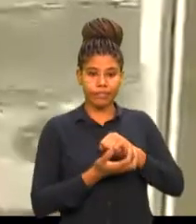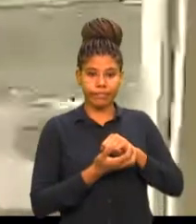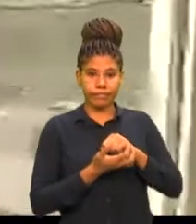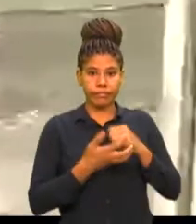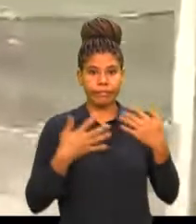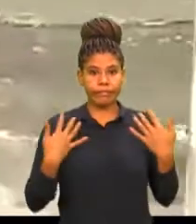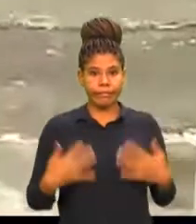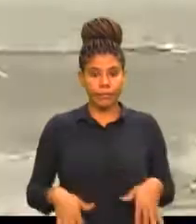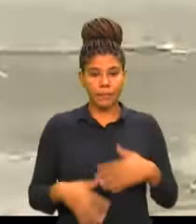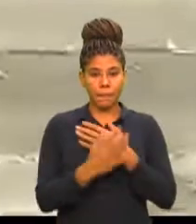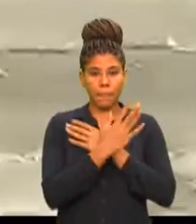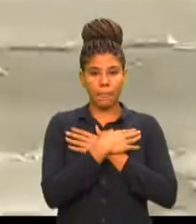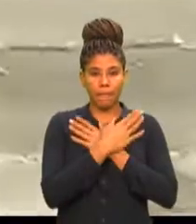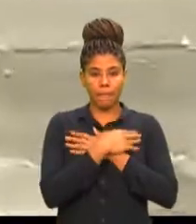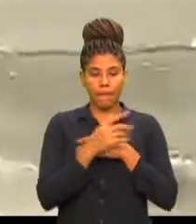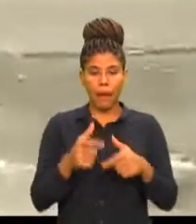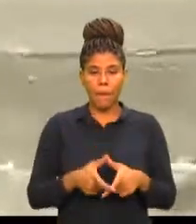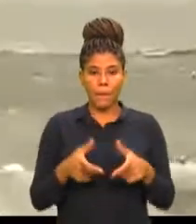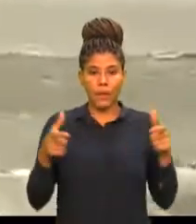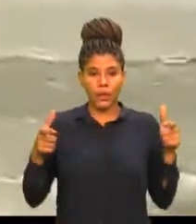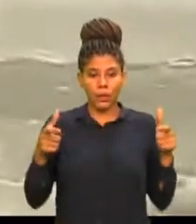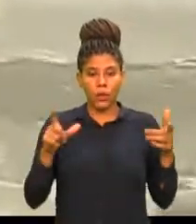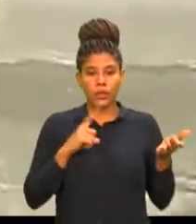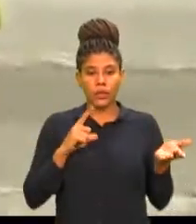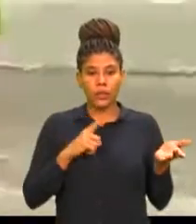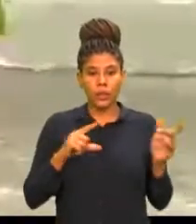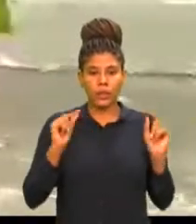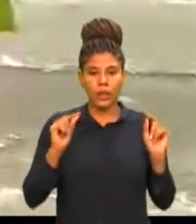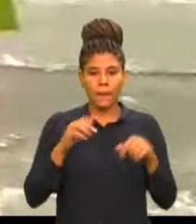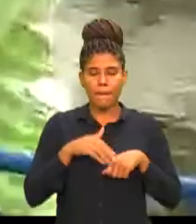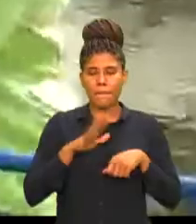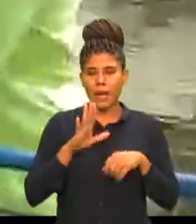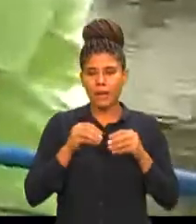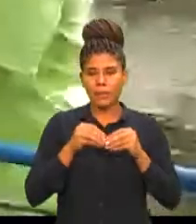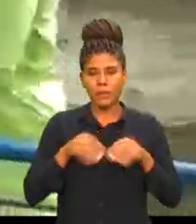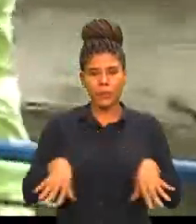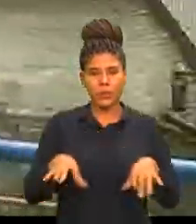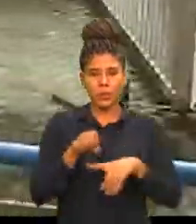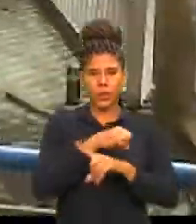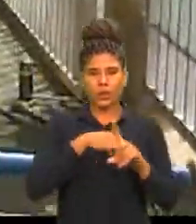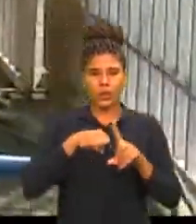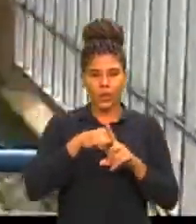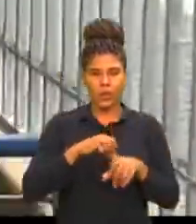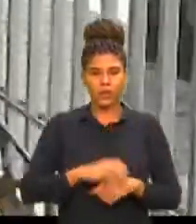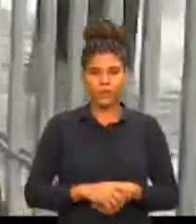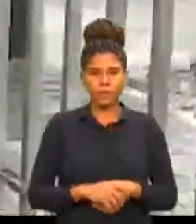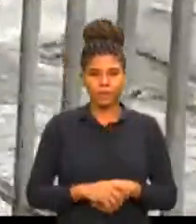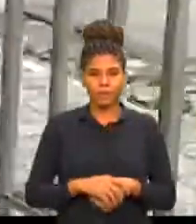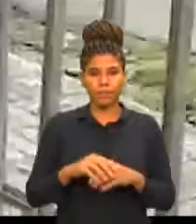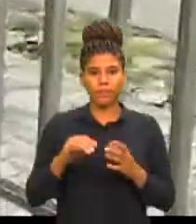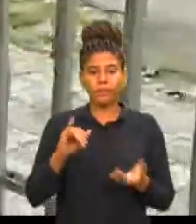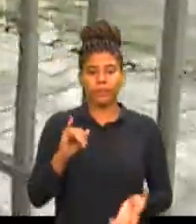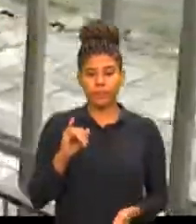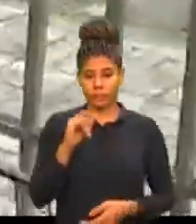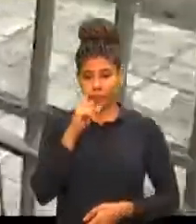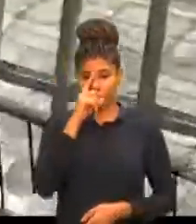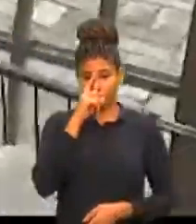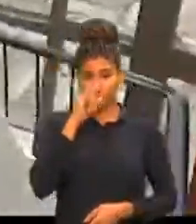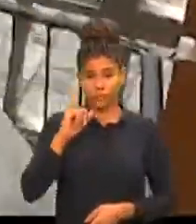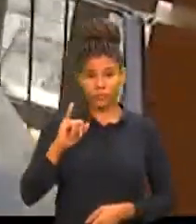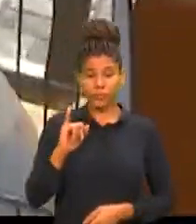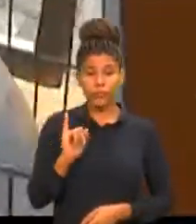o desemprego aumentou, causando ainda mais danos sociais. Segundo dados do Instituto Brasileiro de Geografia e